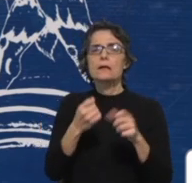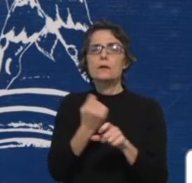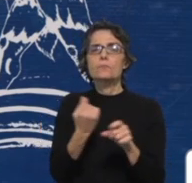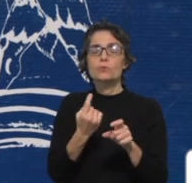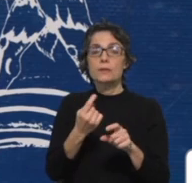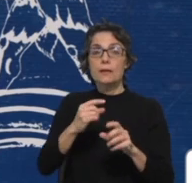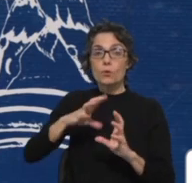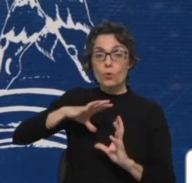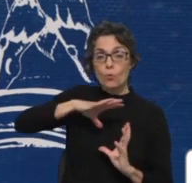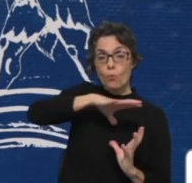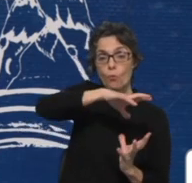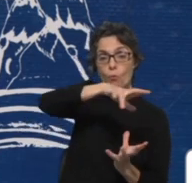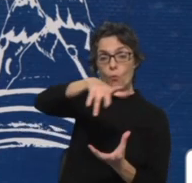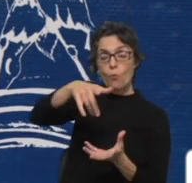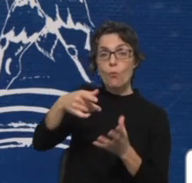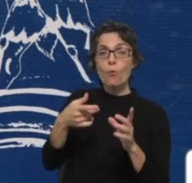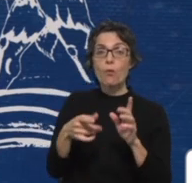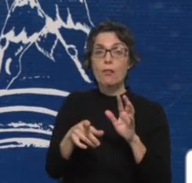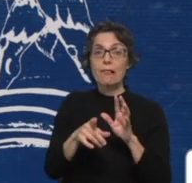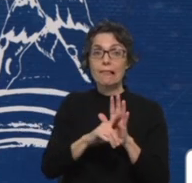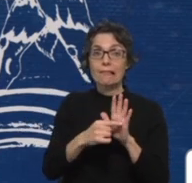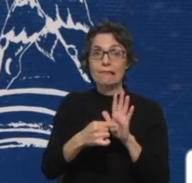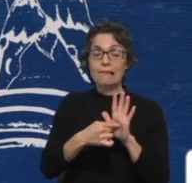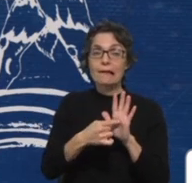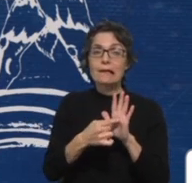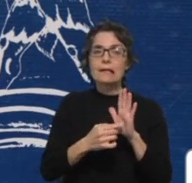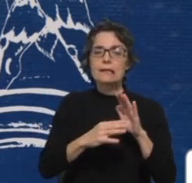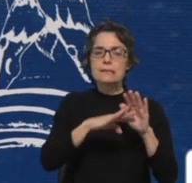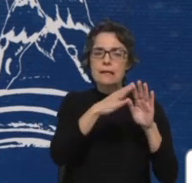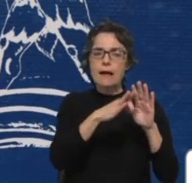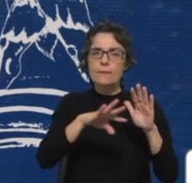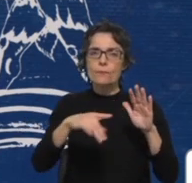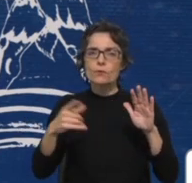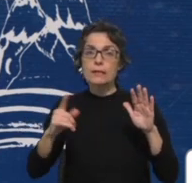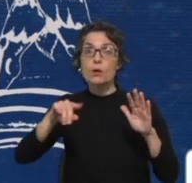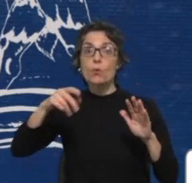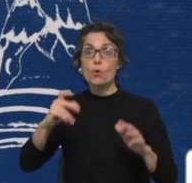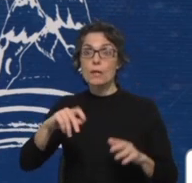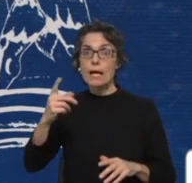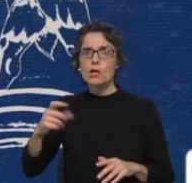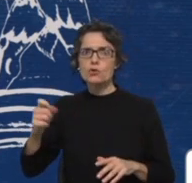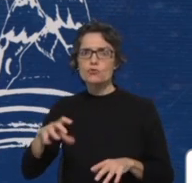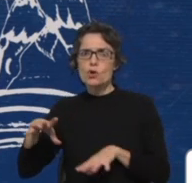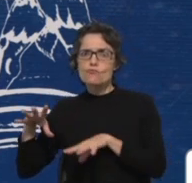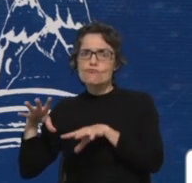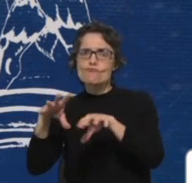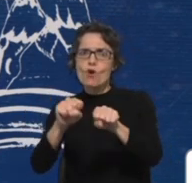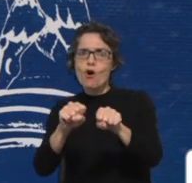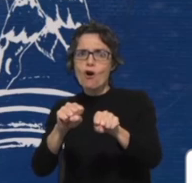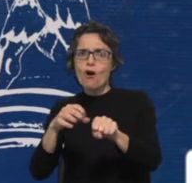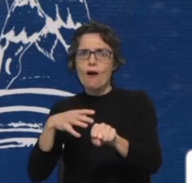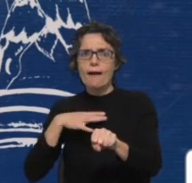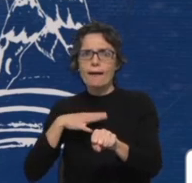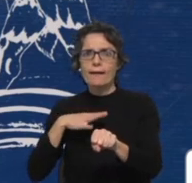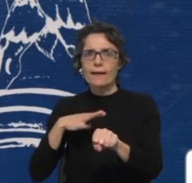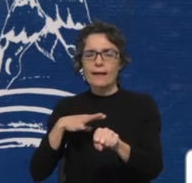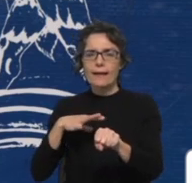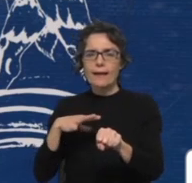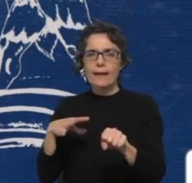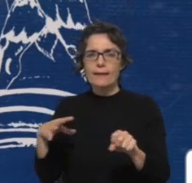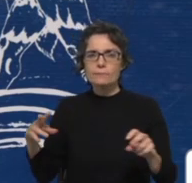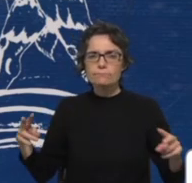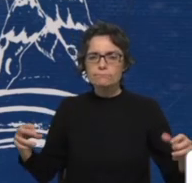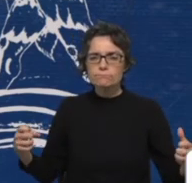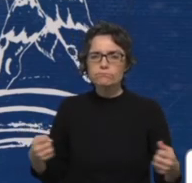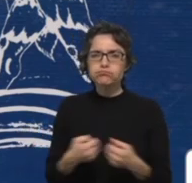do universo a funcionar em harmonia. Os Asuras são movidos pelo desejo de conquista, atentando assim contra a harmonia natural.